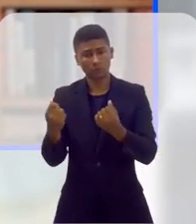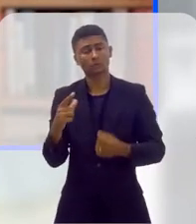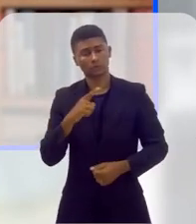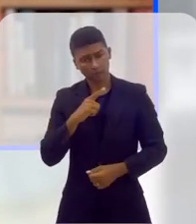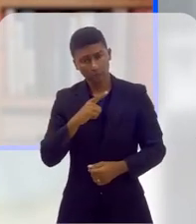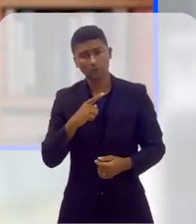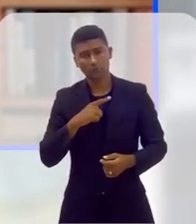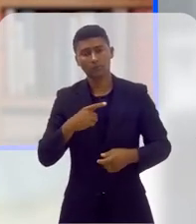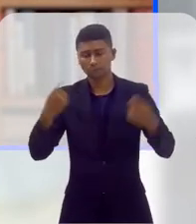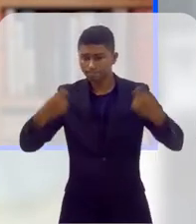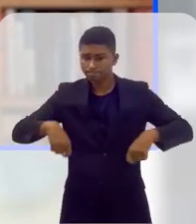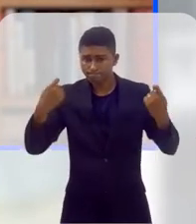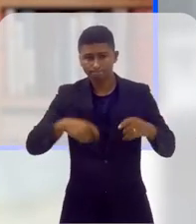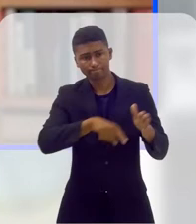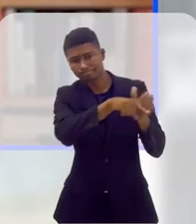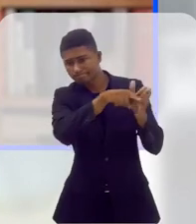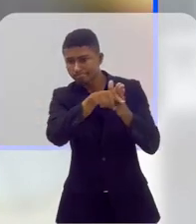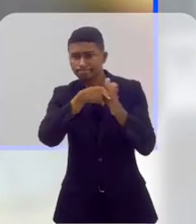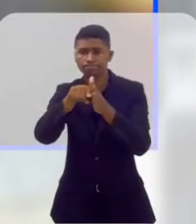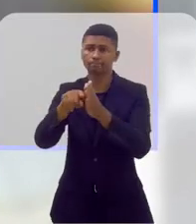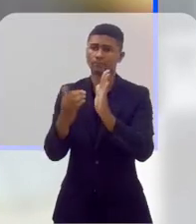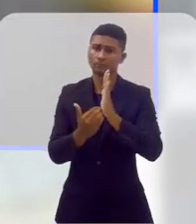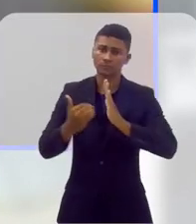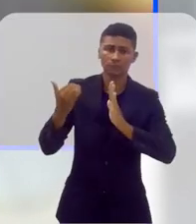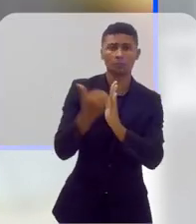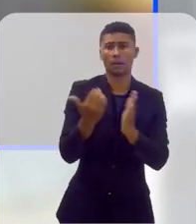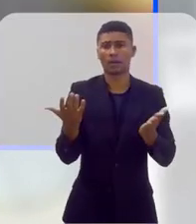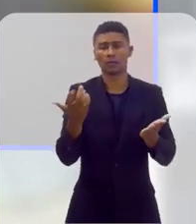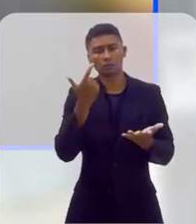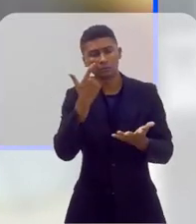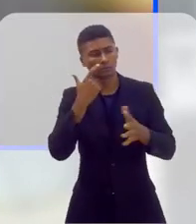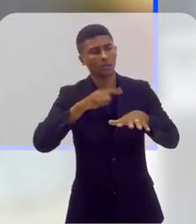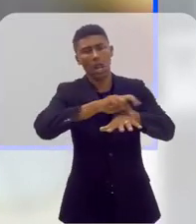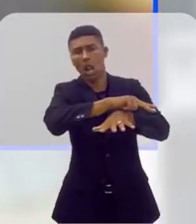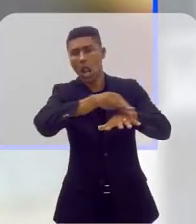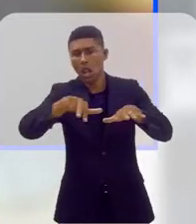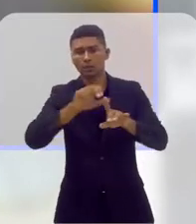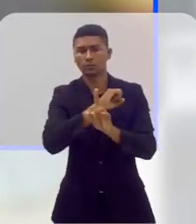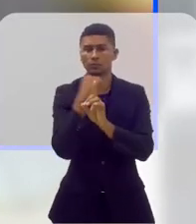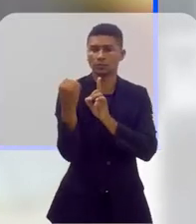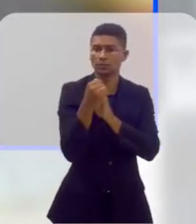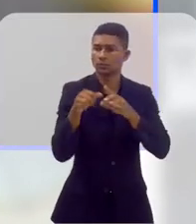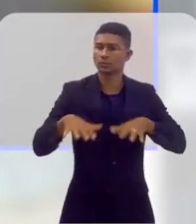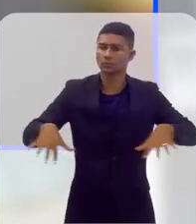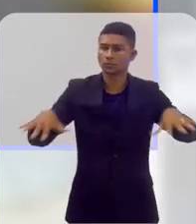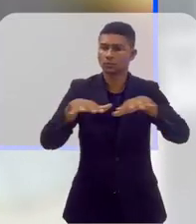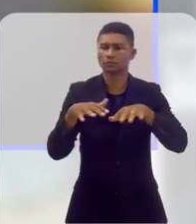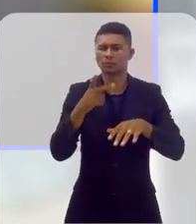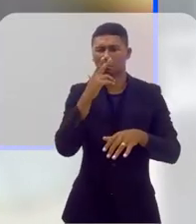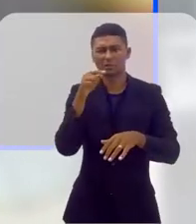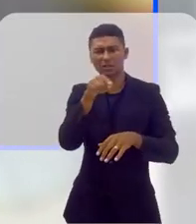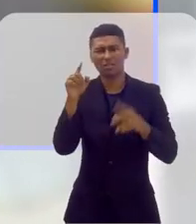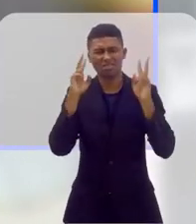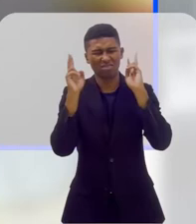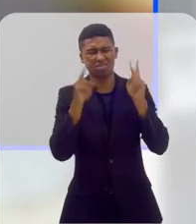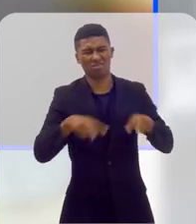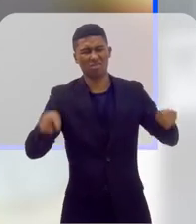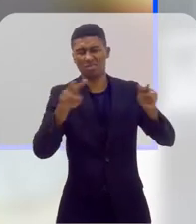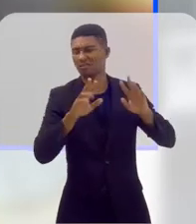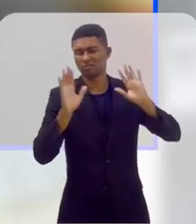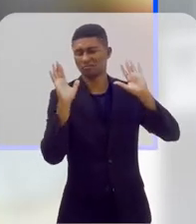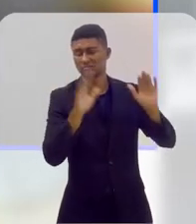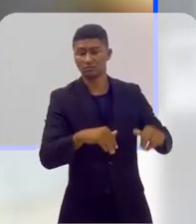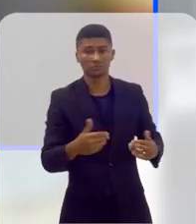deveria ser mais robusta e mais sofisticada sobre as diversidades da nossa sociedade, ele não tem olhos. Veja que a nossa